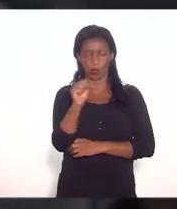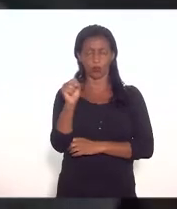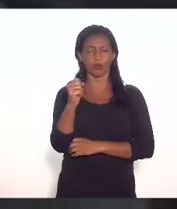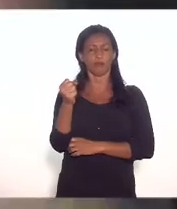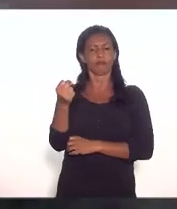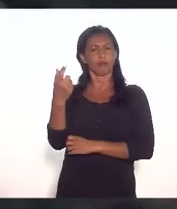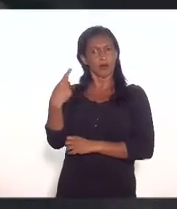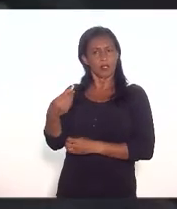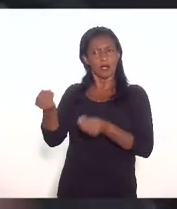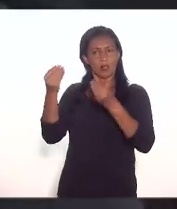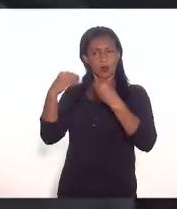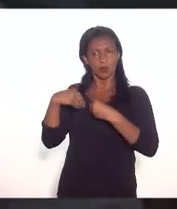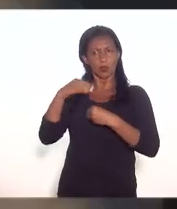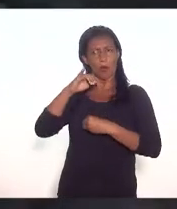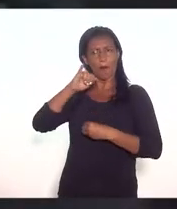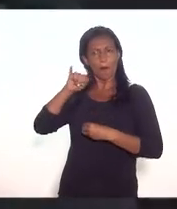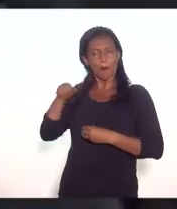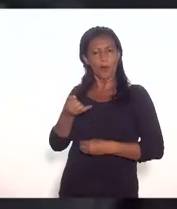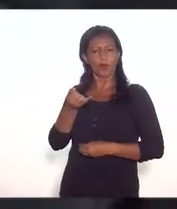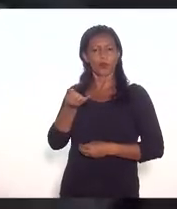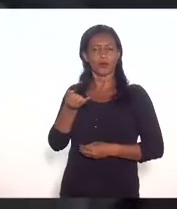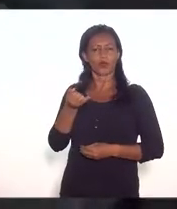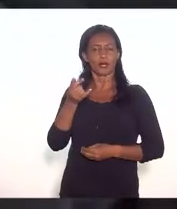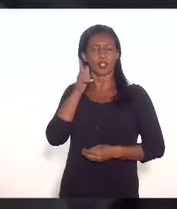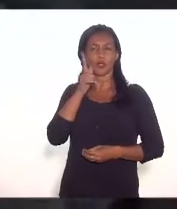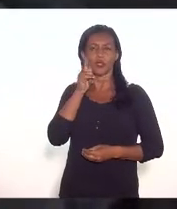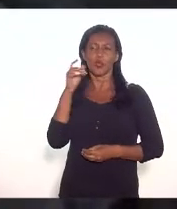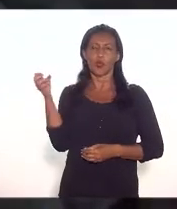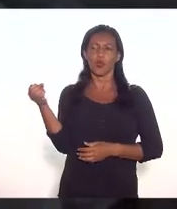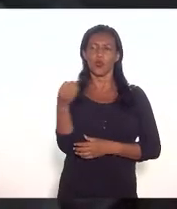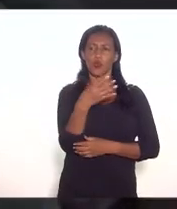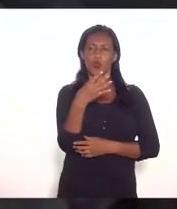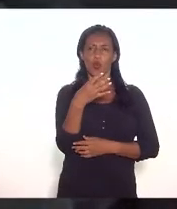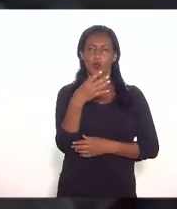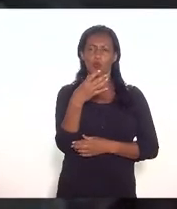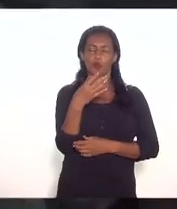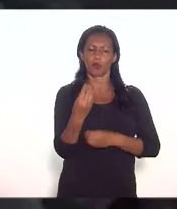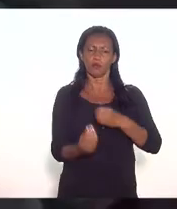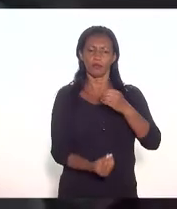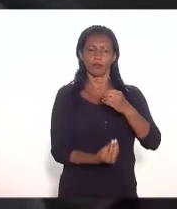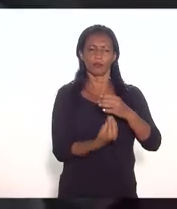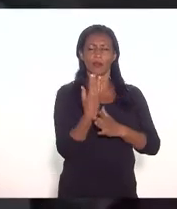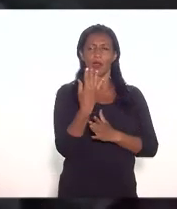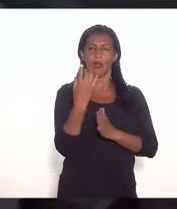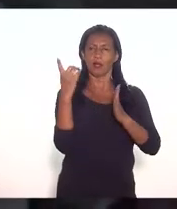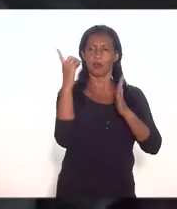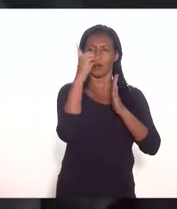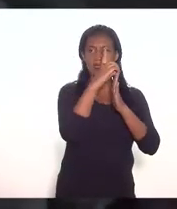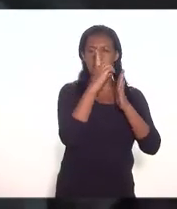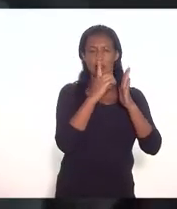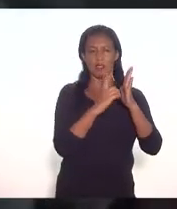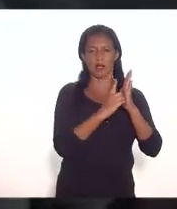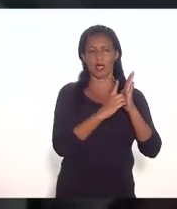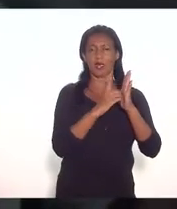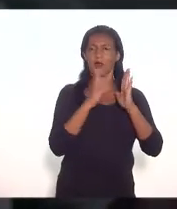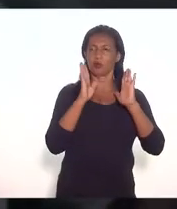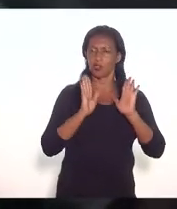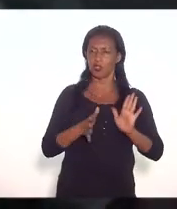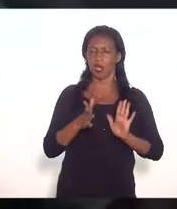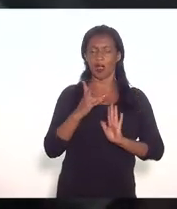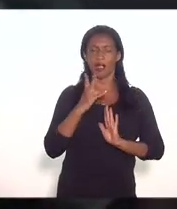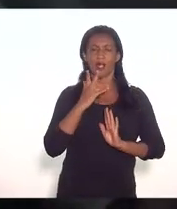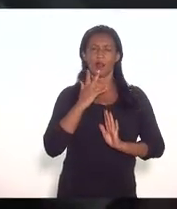de N tratativas com todo o setor etc a implantação do decreto que aqui já foi citado